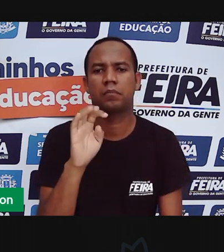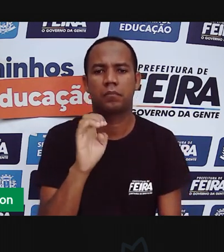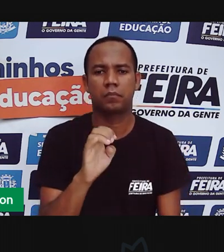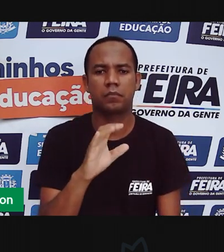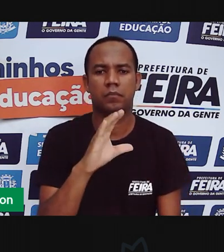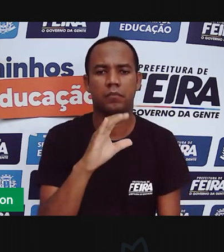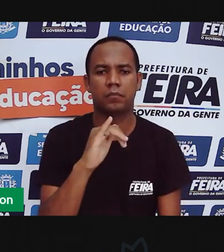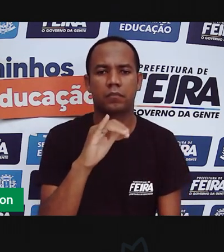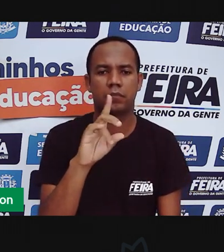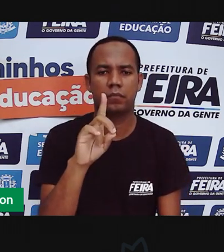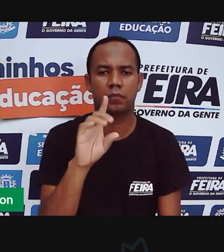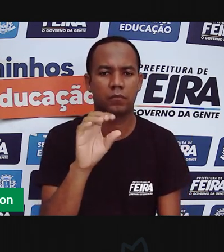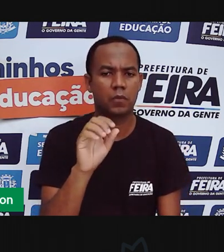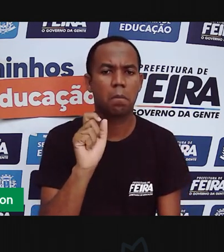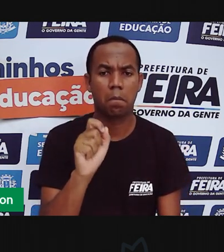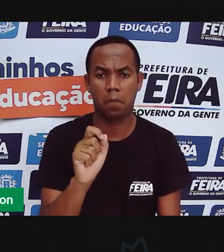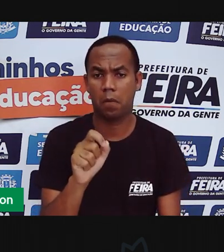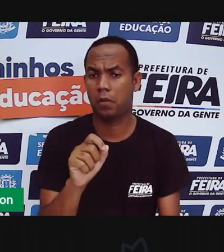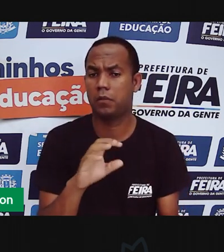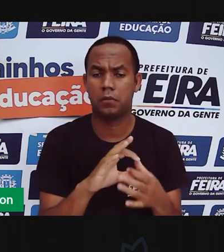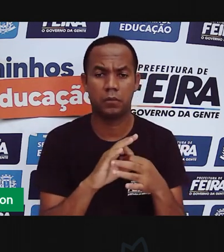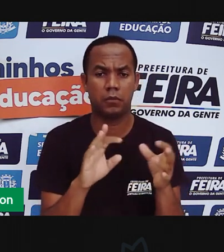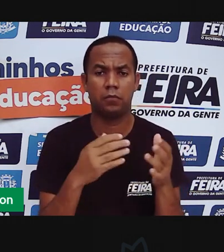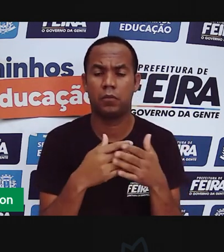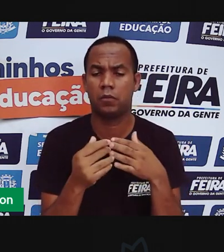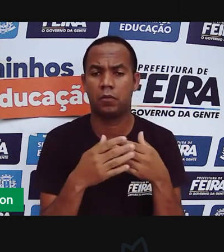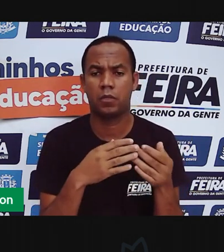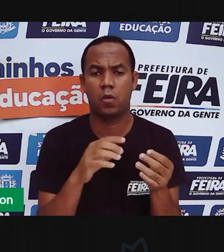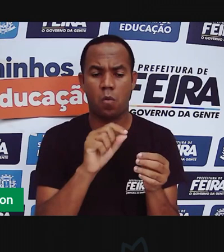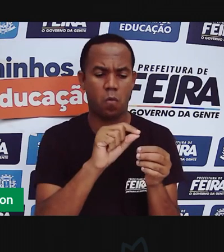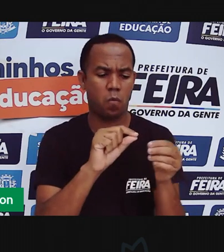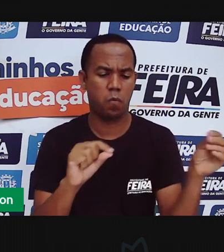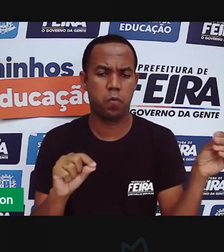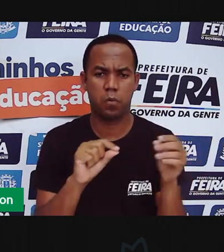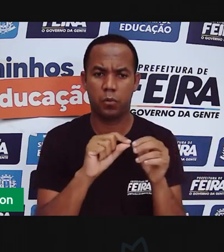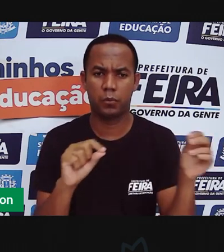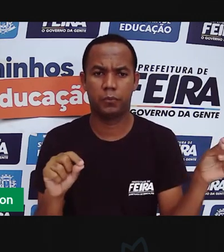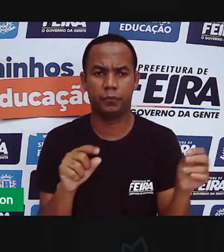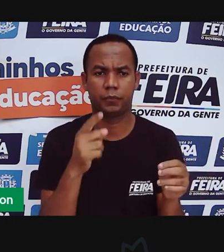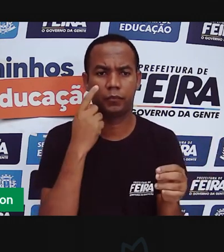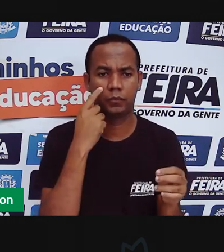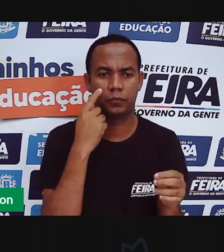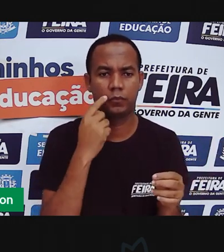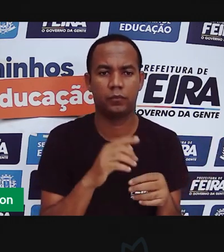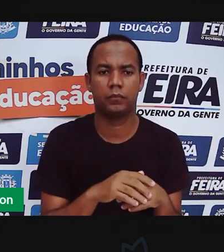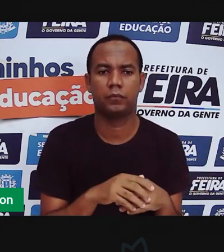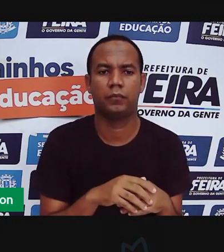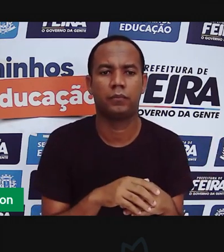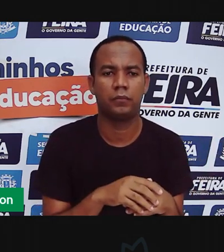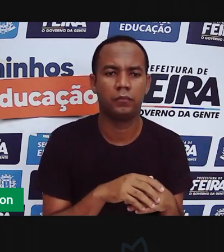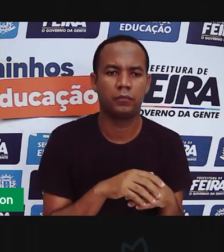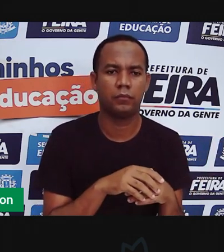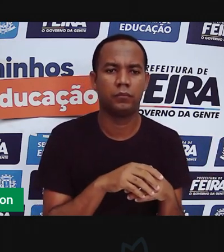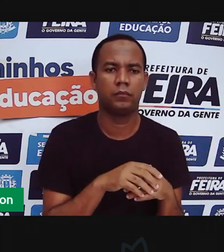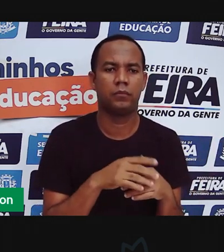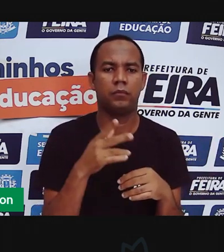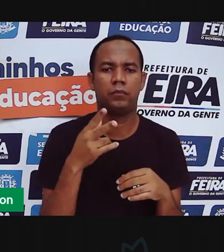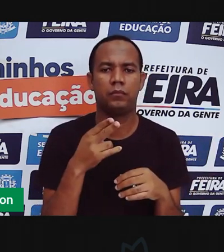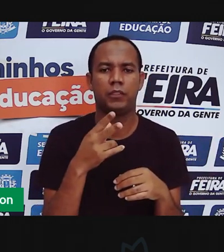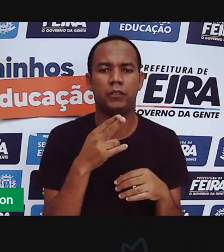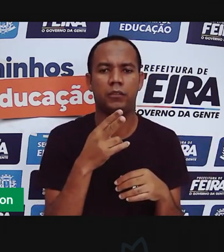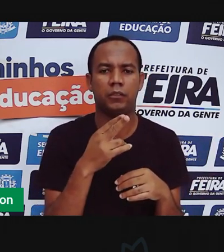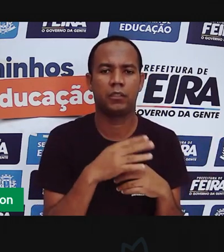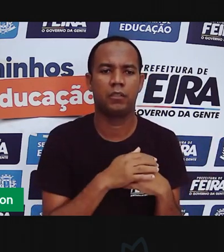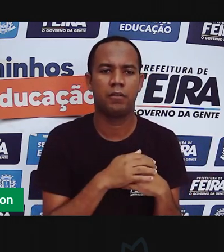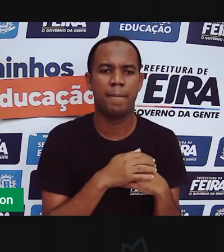Durex colorido que você tiver. E esse durex aqui, caso a gente precise só, na verdade, pra enfeitar. Tesoura, né?